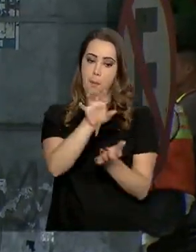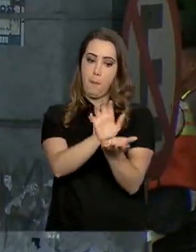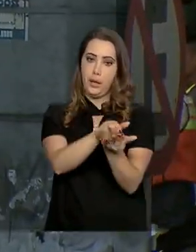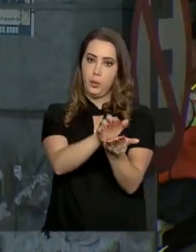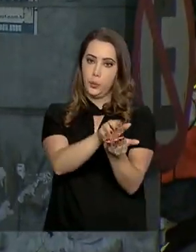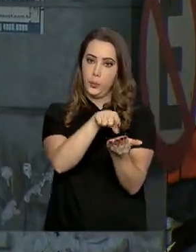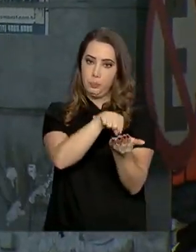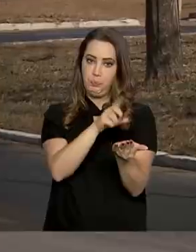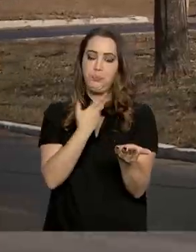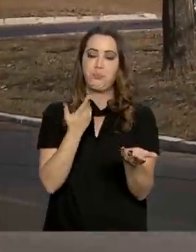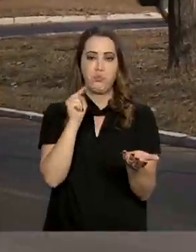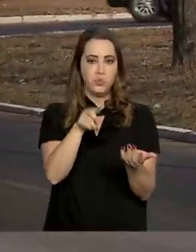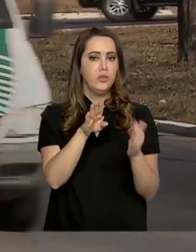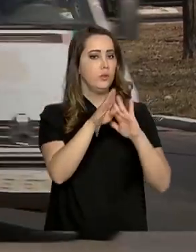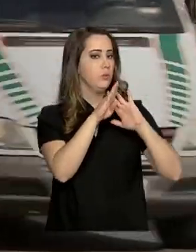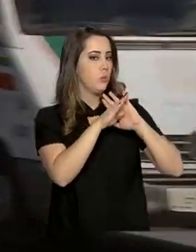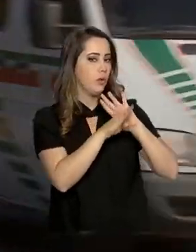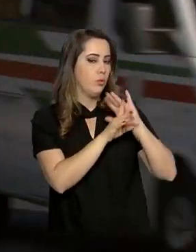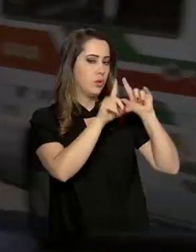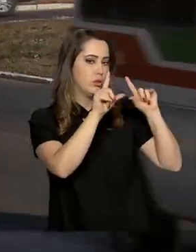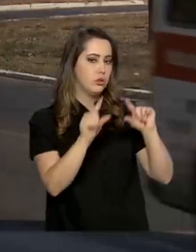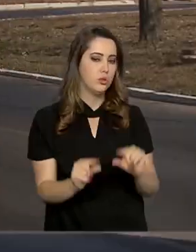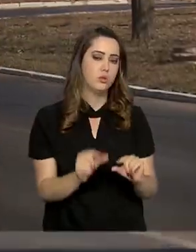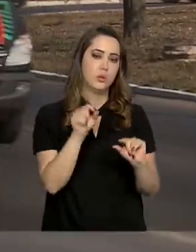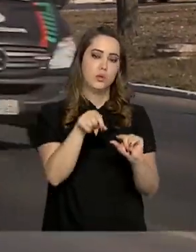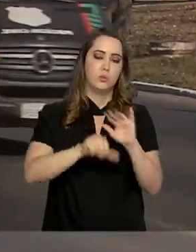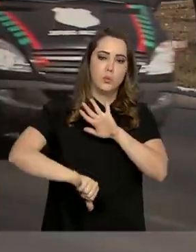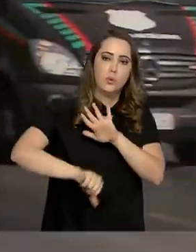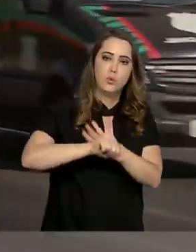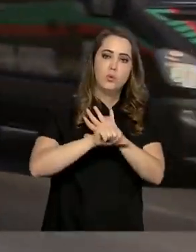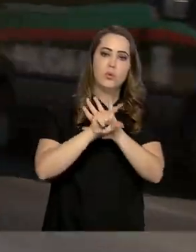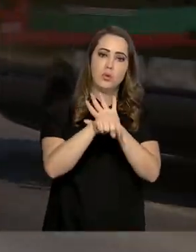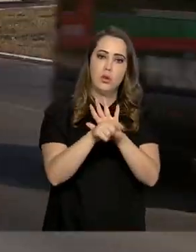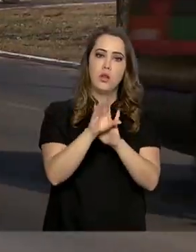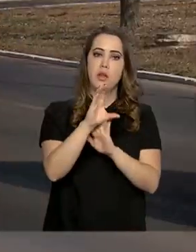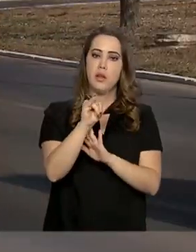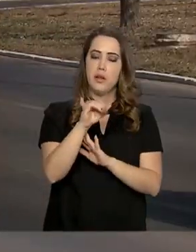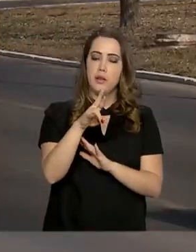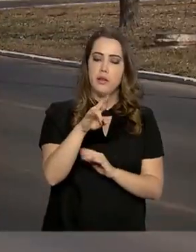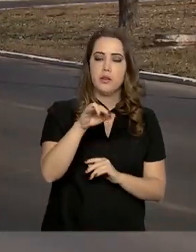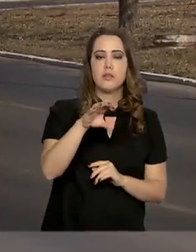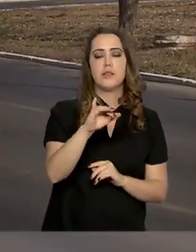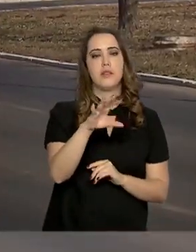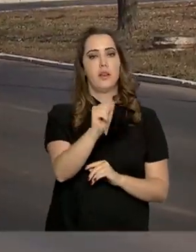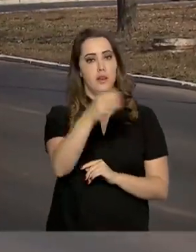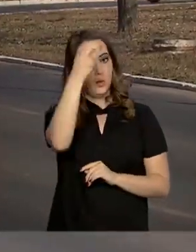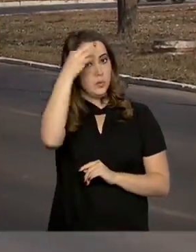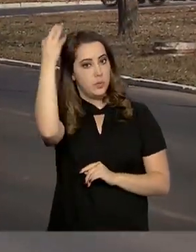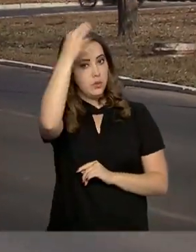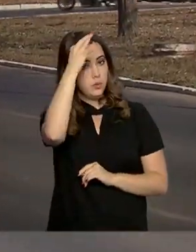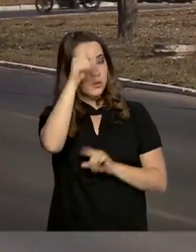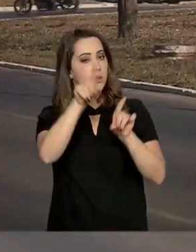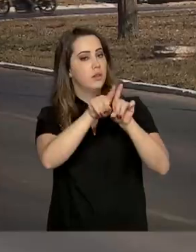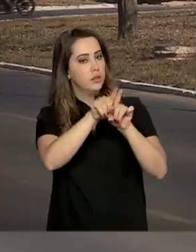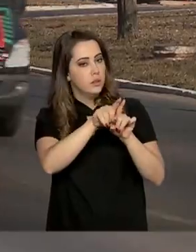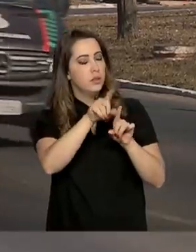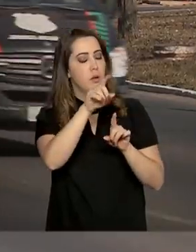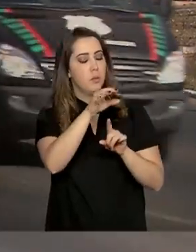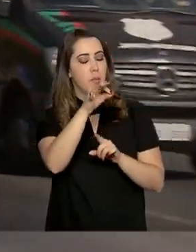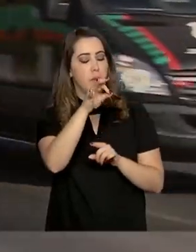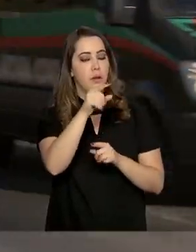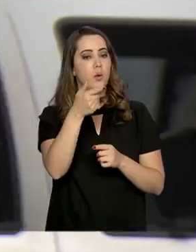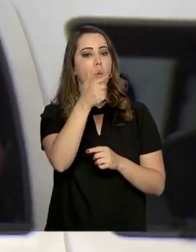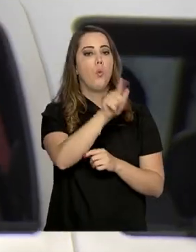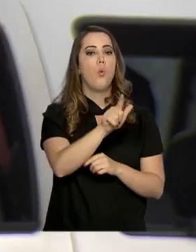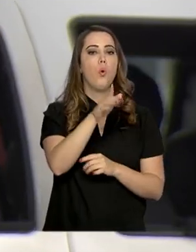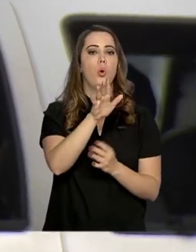fazem parte do projeto e tiveram reduções na criminalidade, Cariacica, no Espírito Santo, e São José dos Pinhais, no